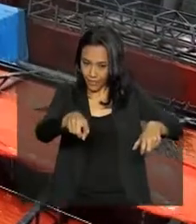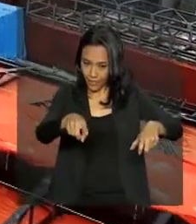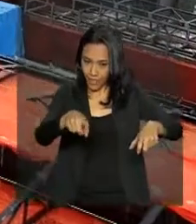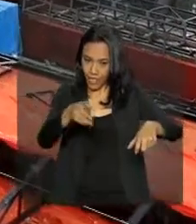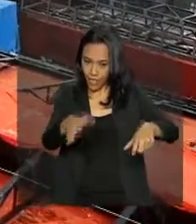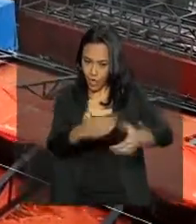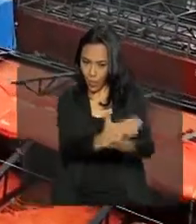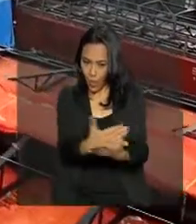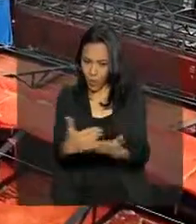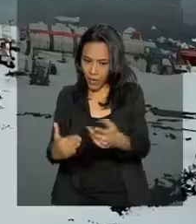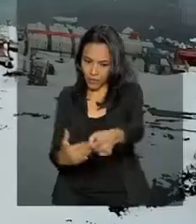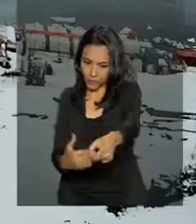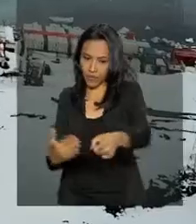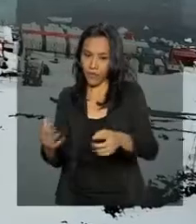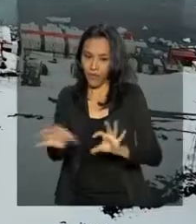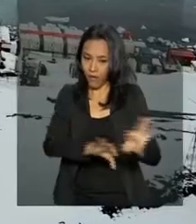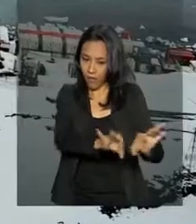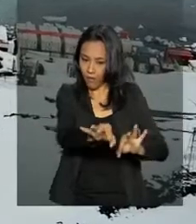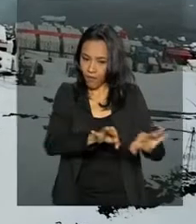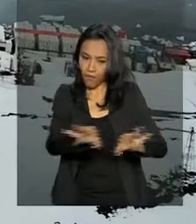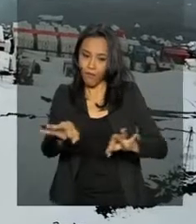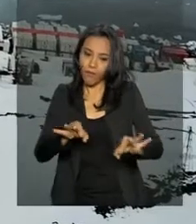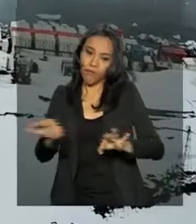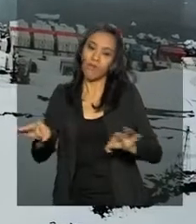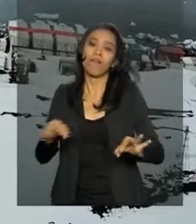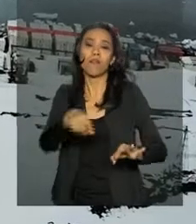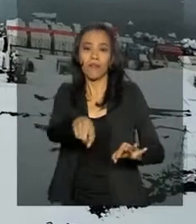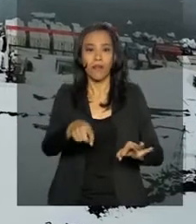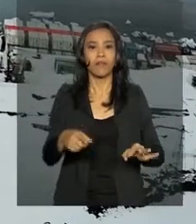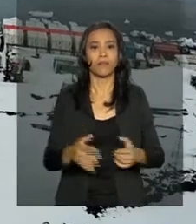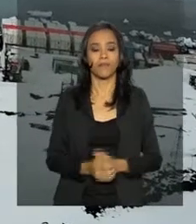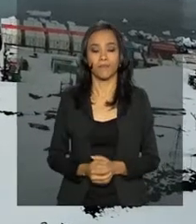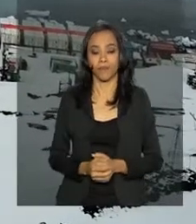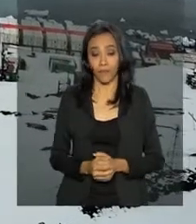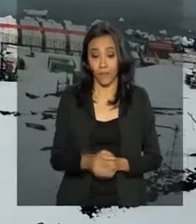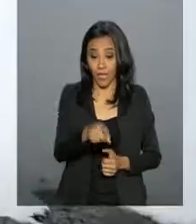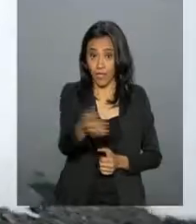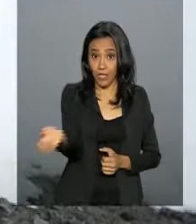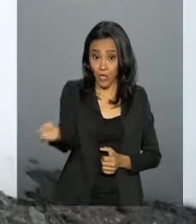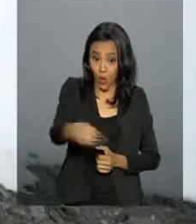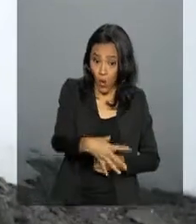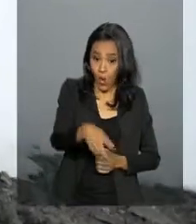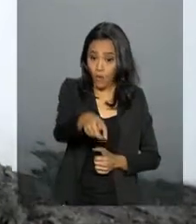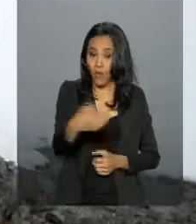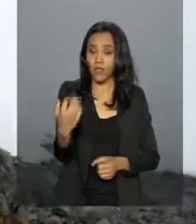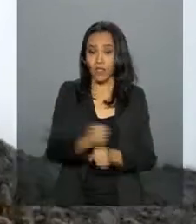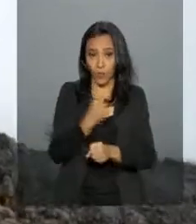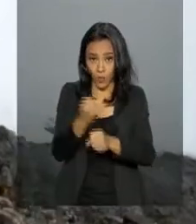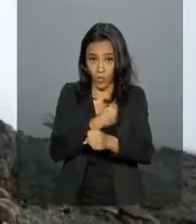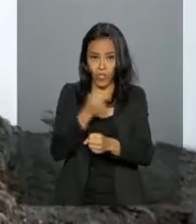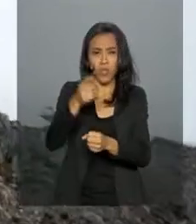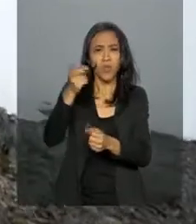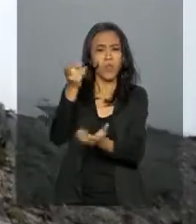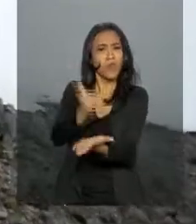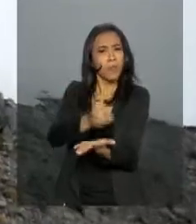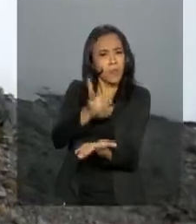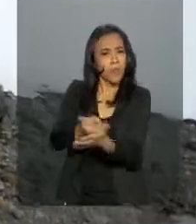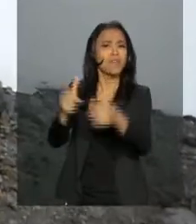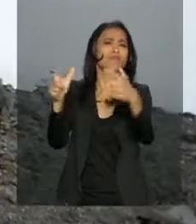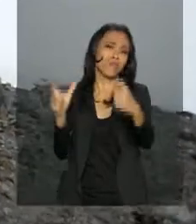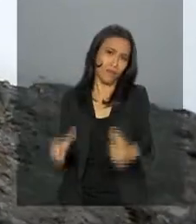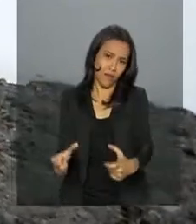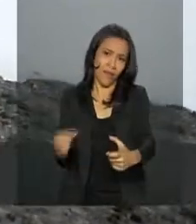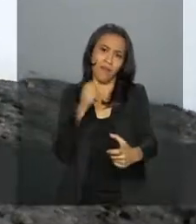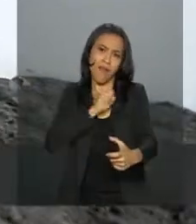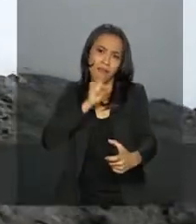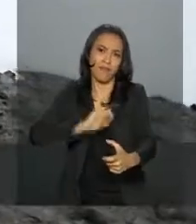começa um novo capítulo da história brasileira na Antártica. A nova estação está sendo construída no mesmo local da antiga e a